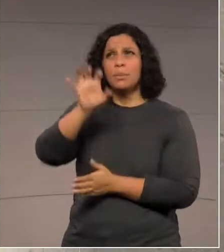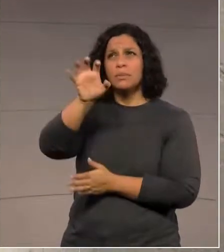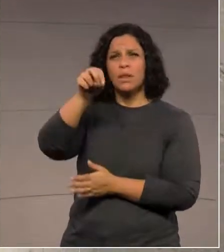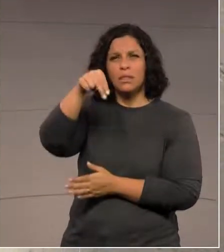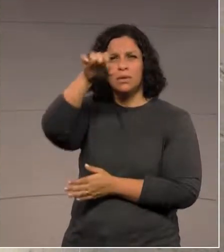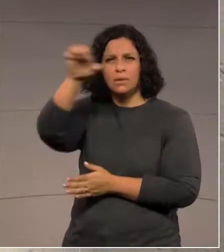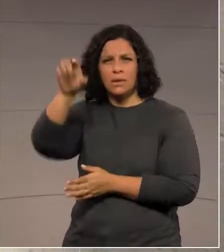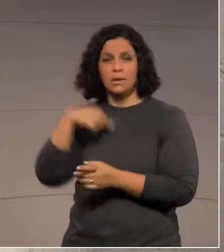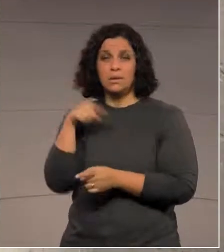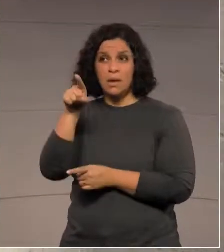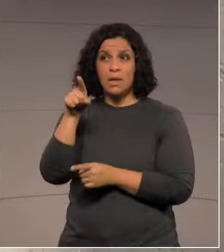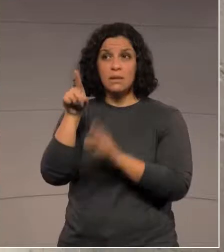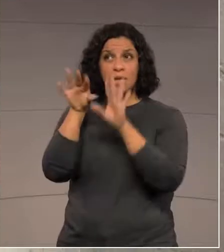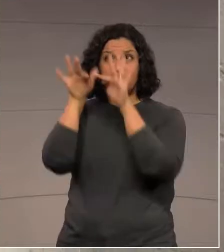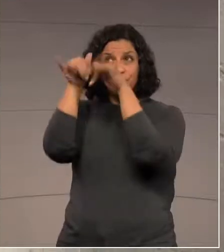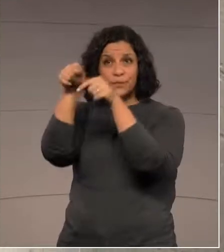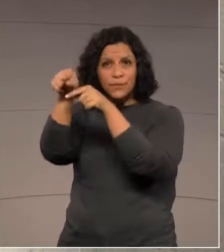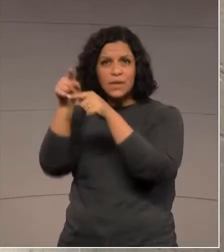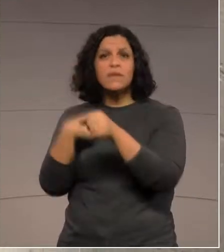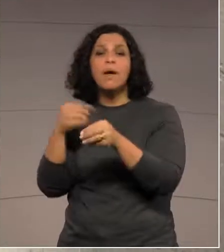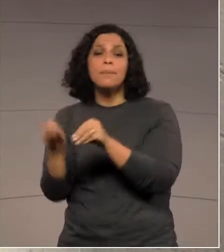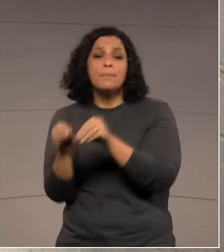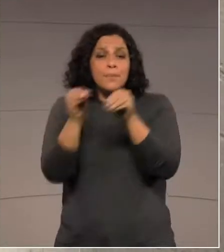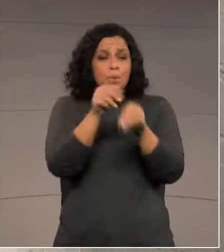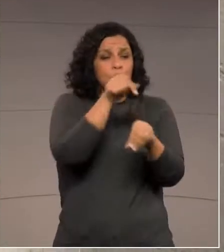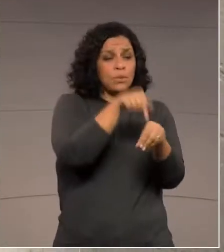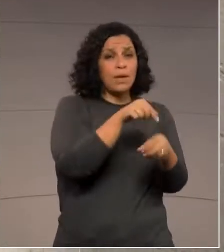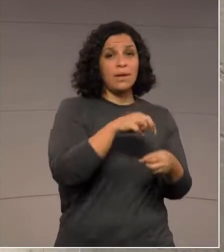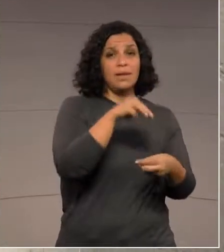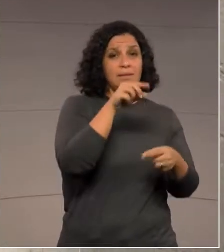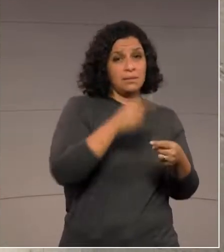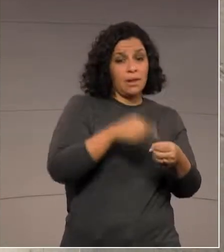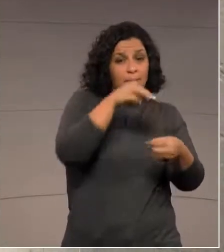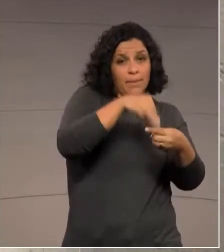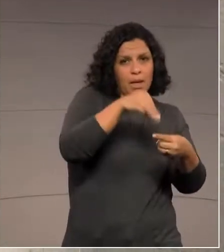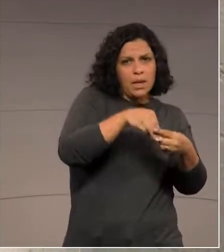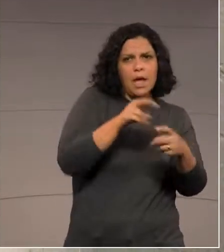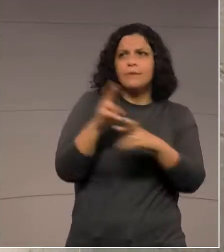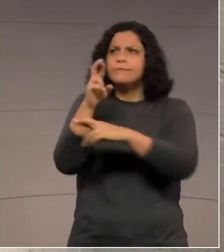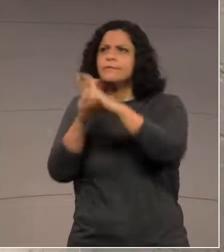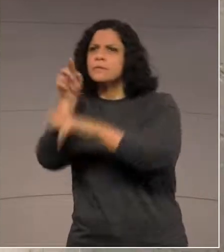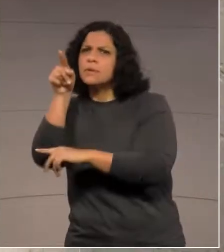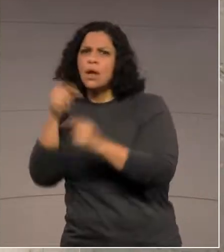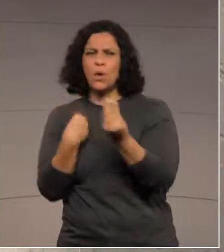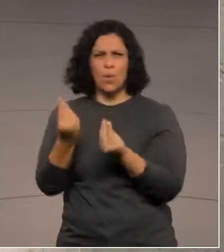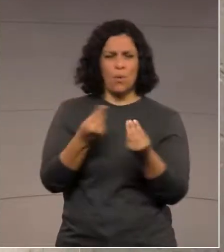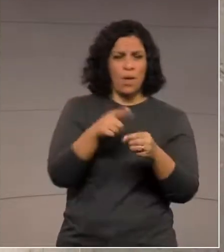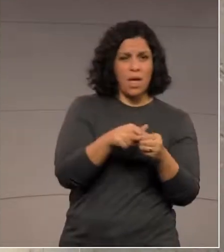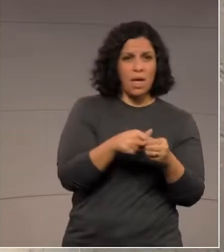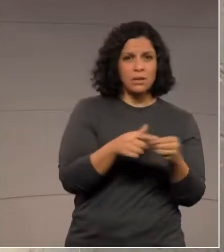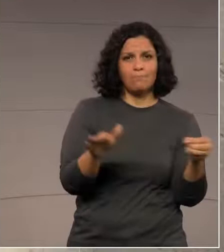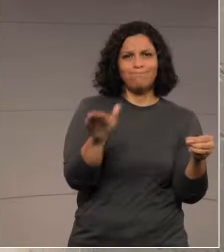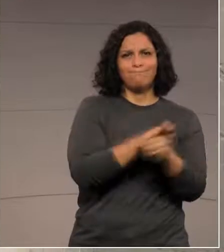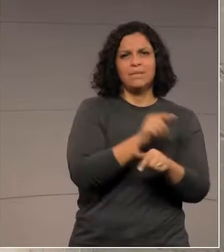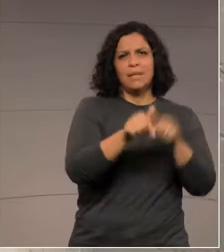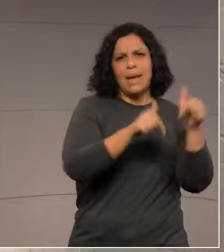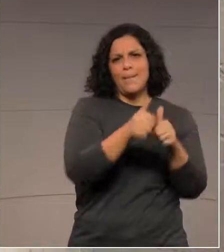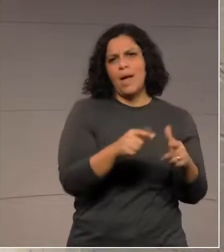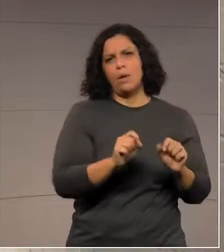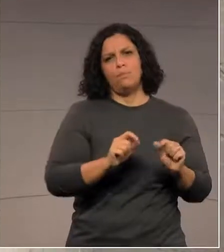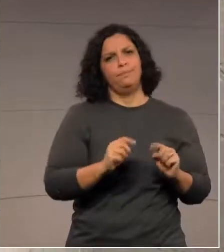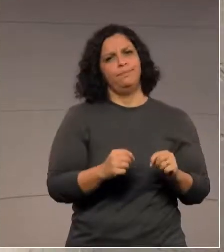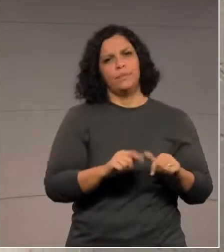levaria ao escritório regional de Maringá fazer esse serviço. Primeiro, um acúmulo de atividades, um acúmulo de